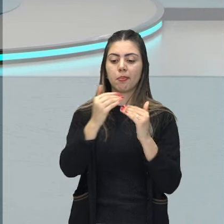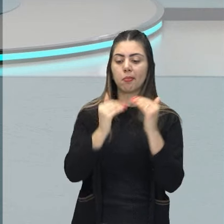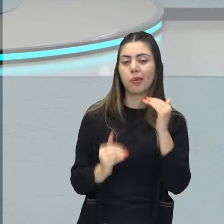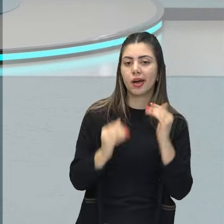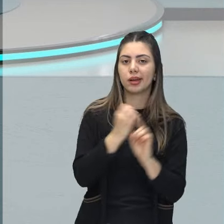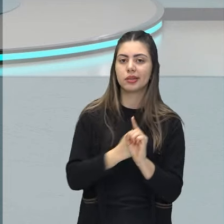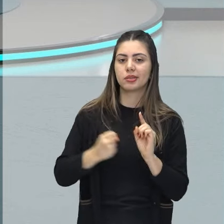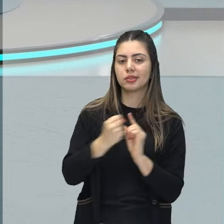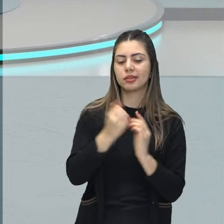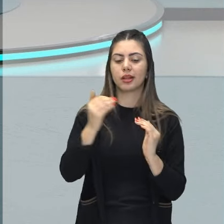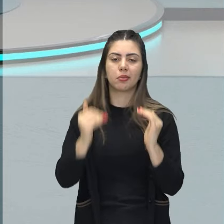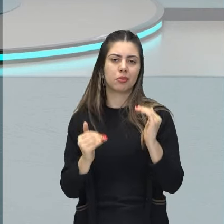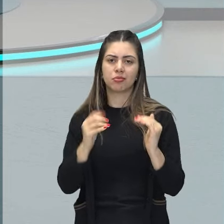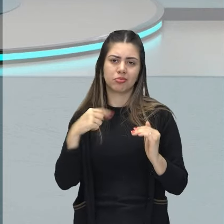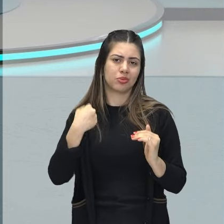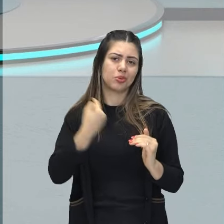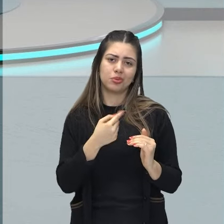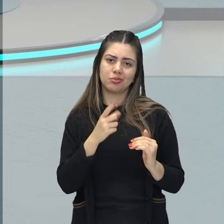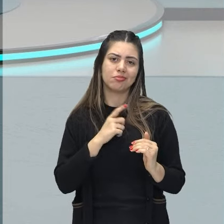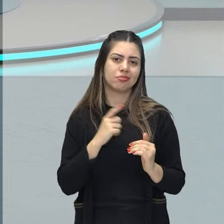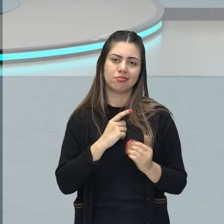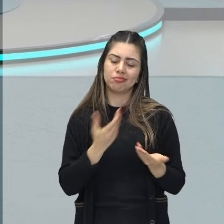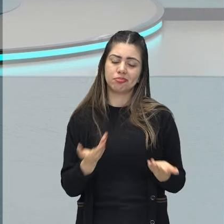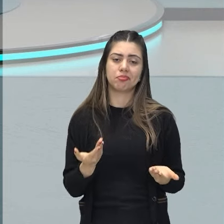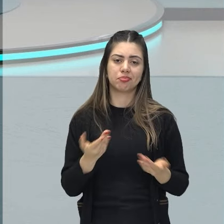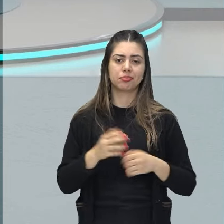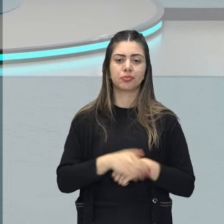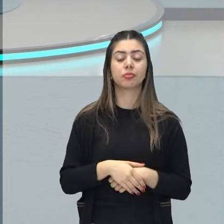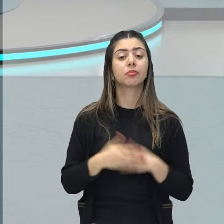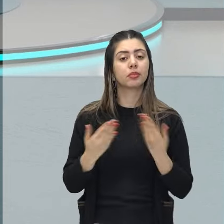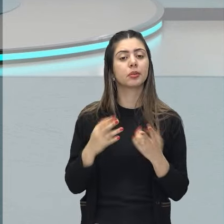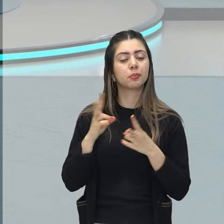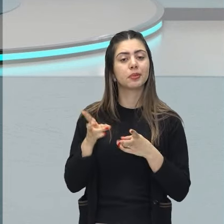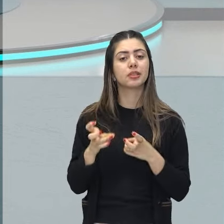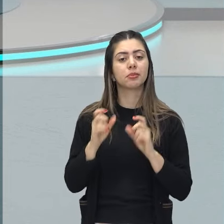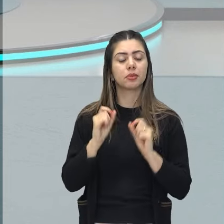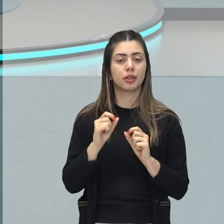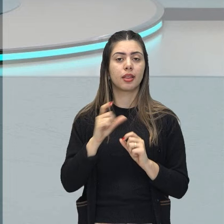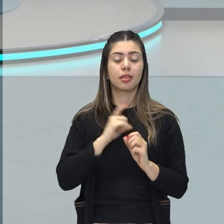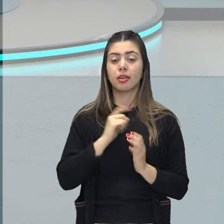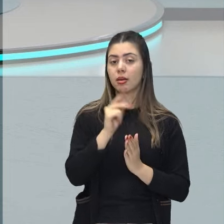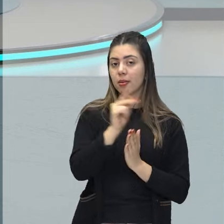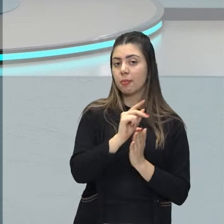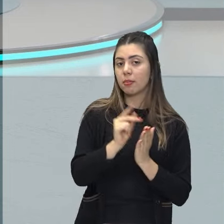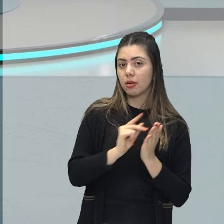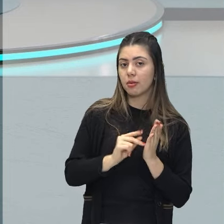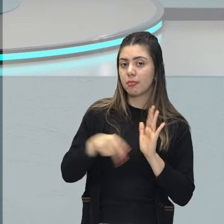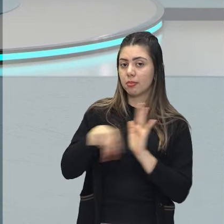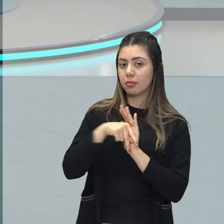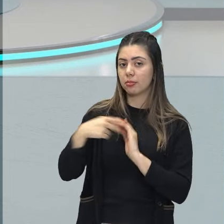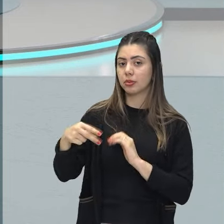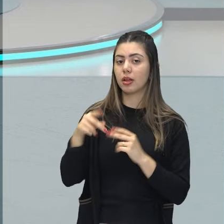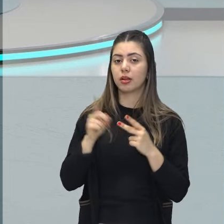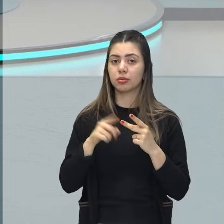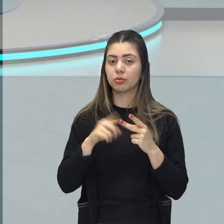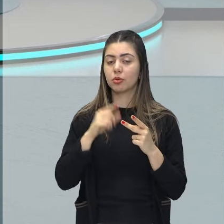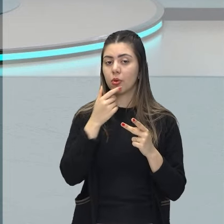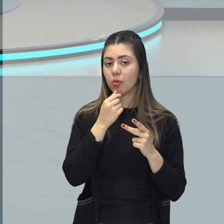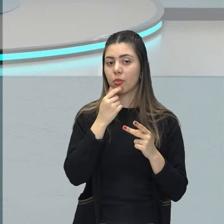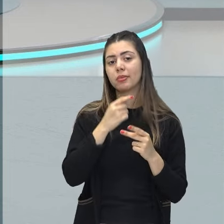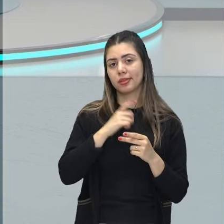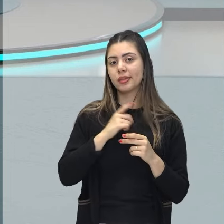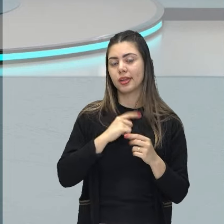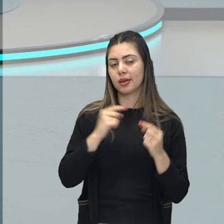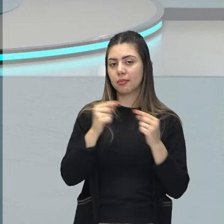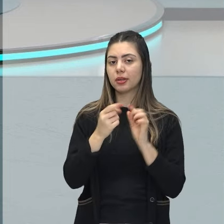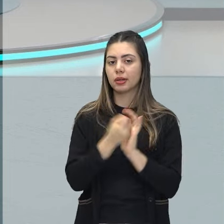todo ser humano está sujeito à desigualdade, então observem que nas obras de João Guimarães Rosa nós vamos ter essas questões também,